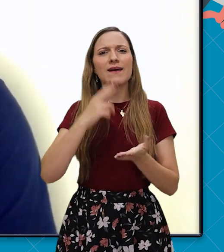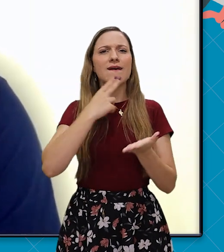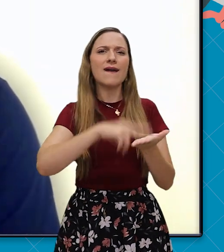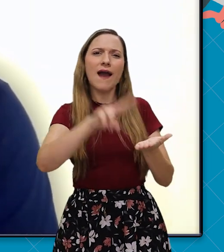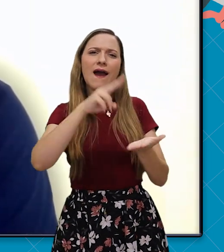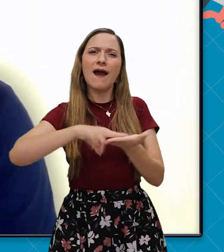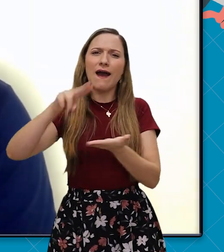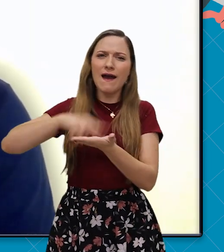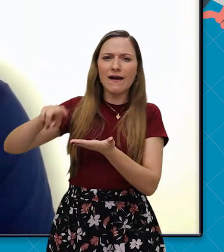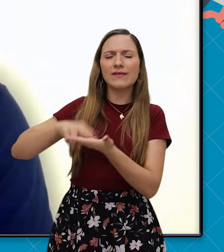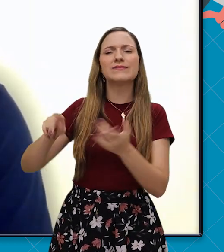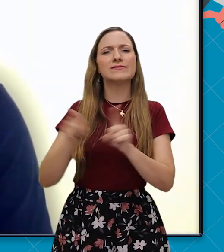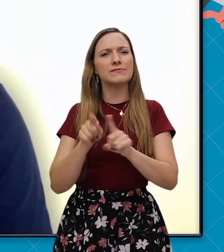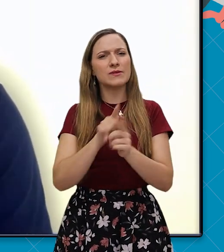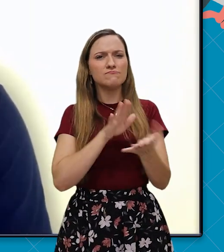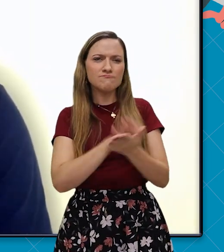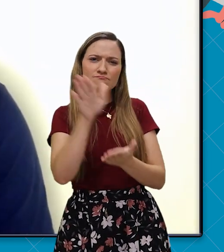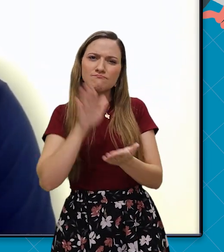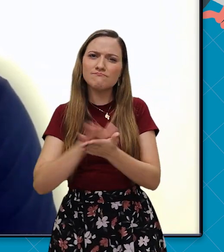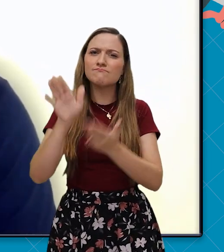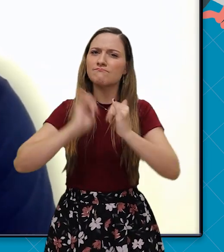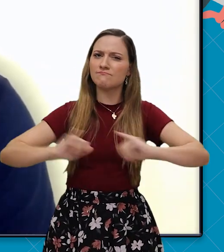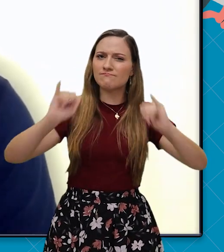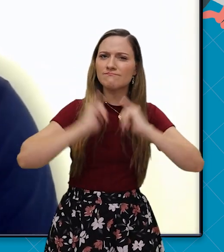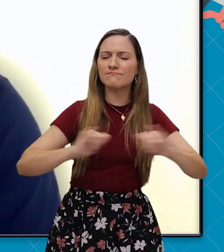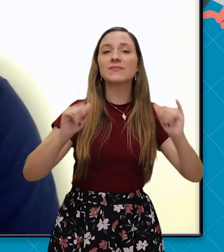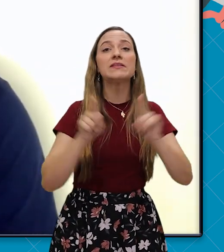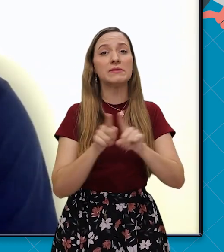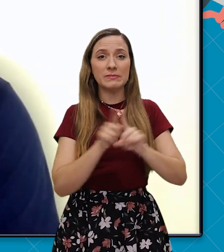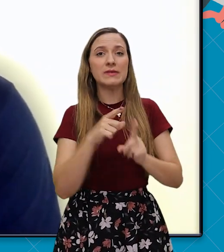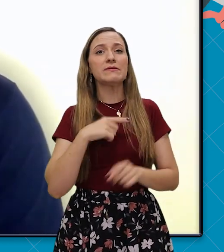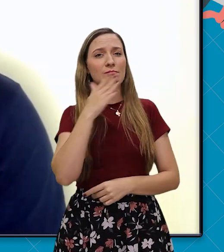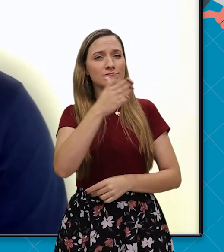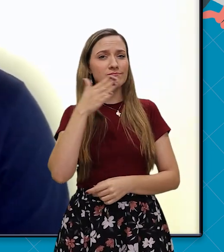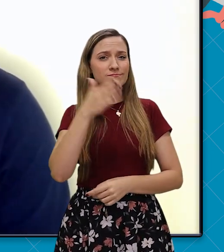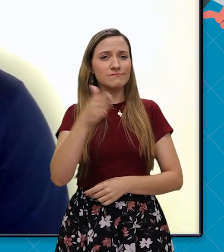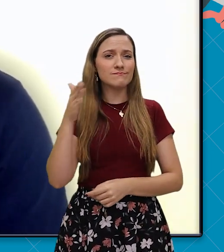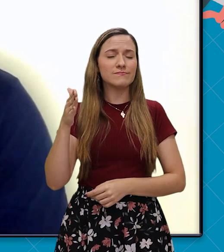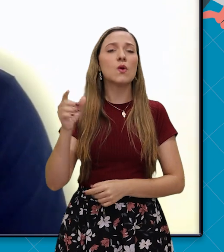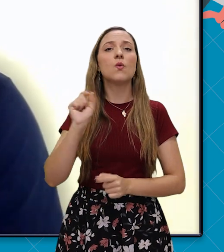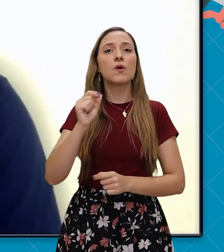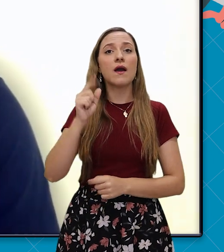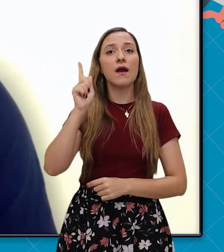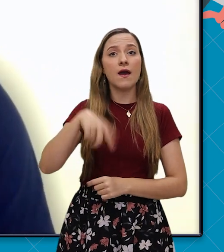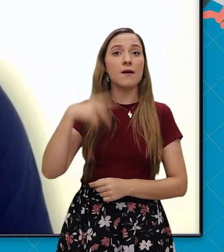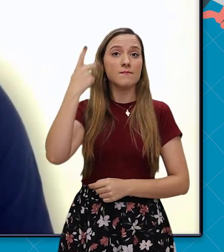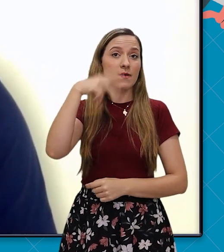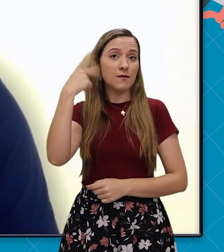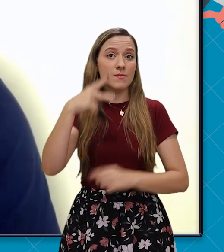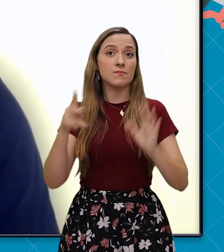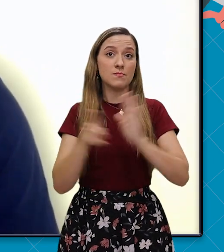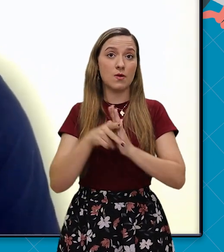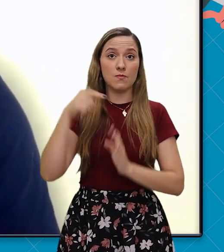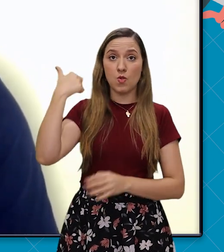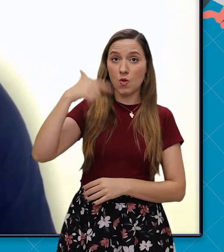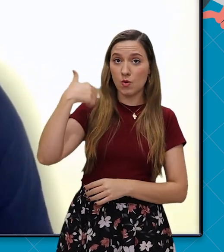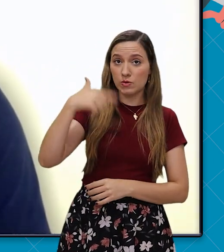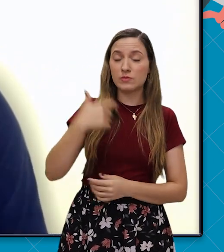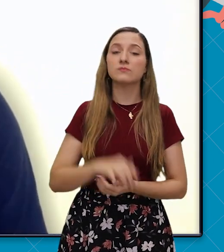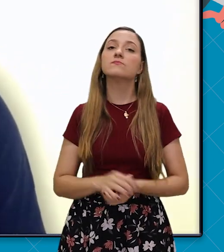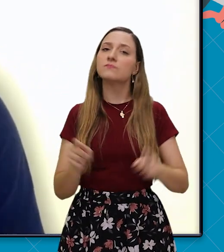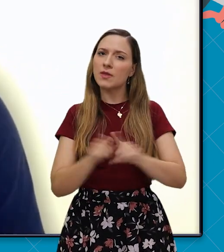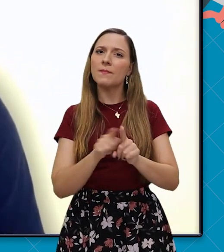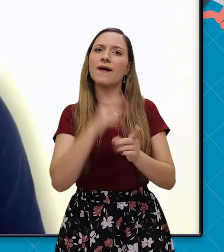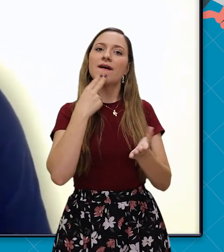cartas, publicou materiais de campanha e também visitaram o parlamento em Londres. E ainda eles